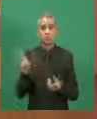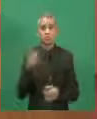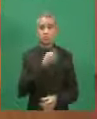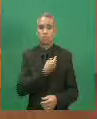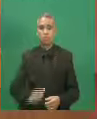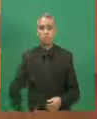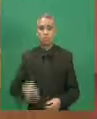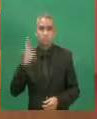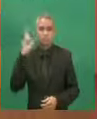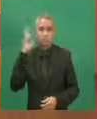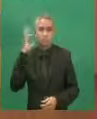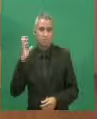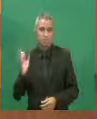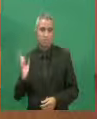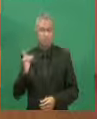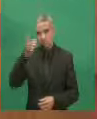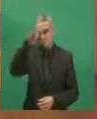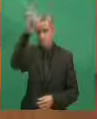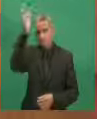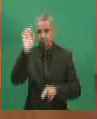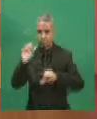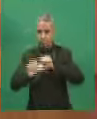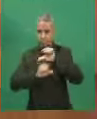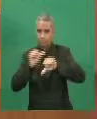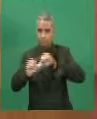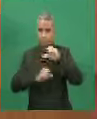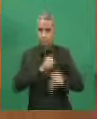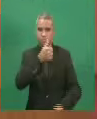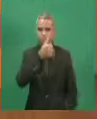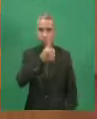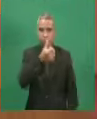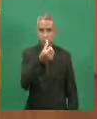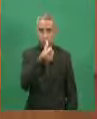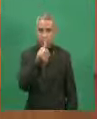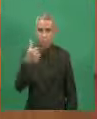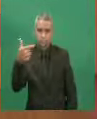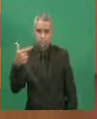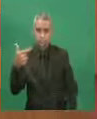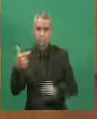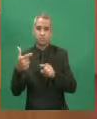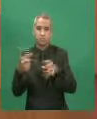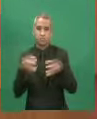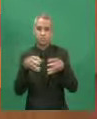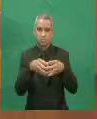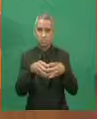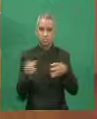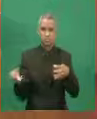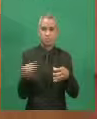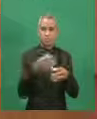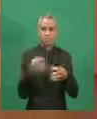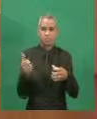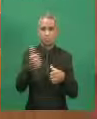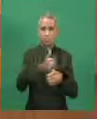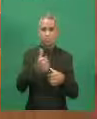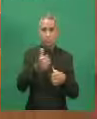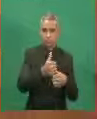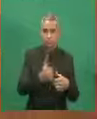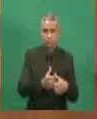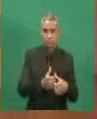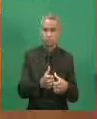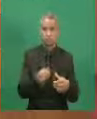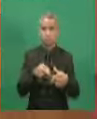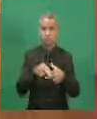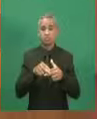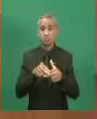eleitoreiro, foram criados mais 162 cargos. Então, para esclarecer, na realidade não existe